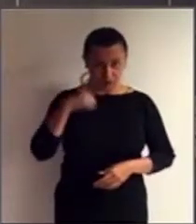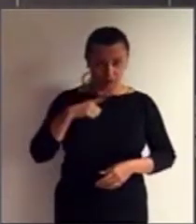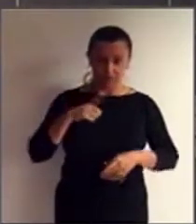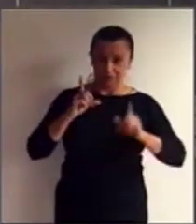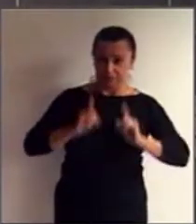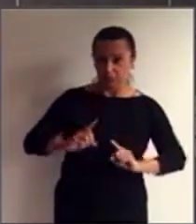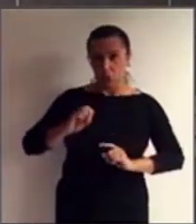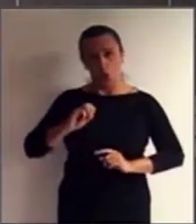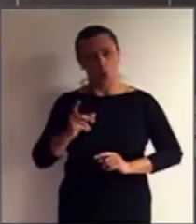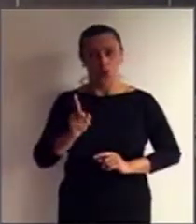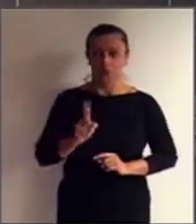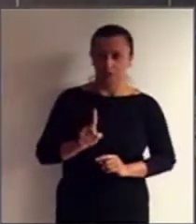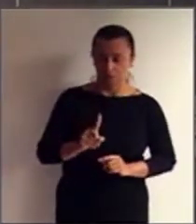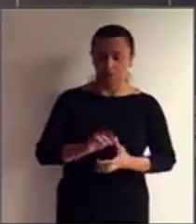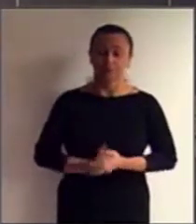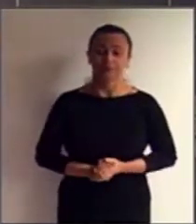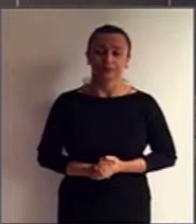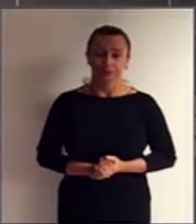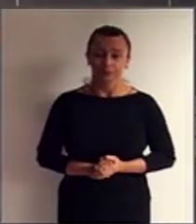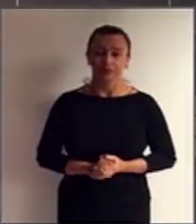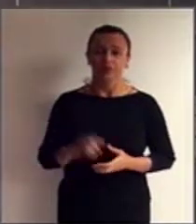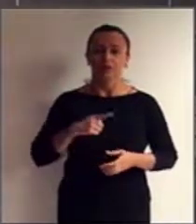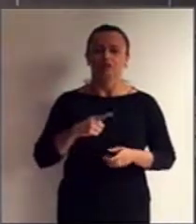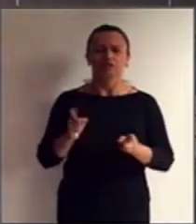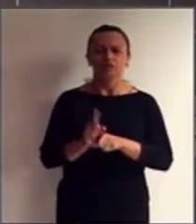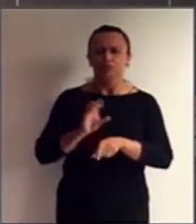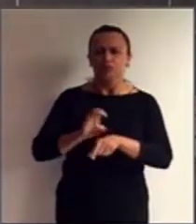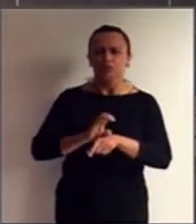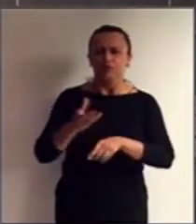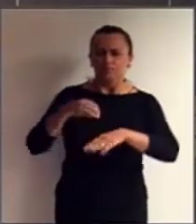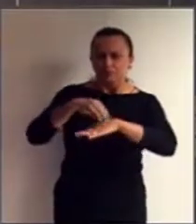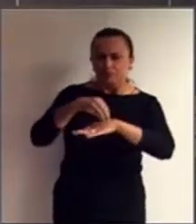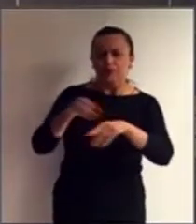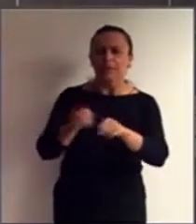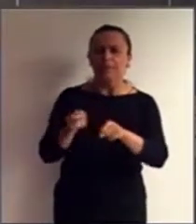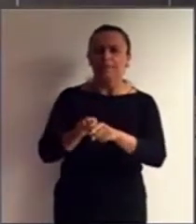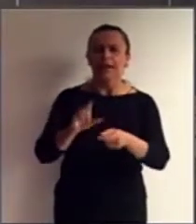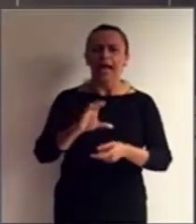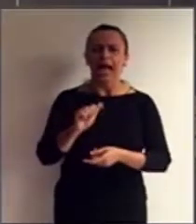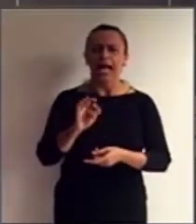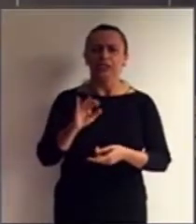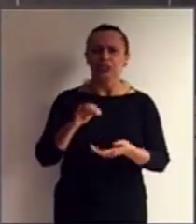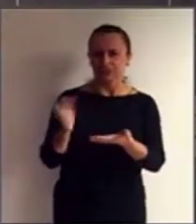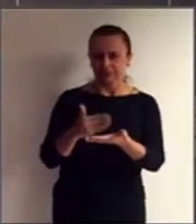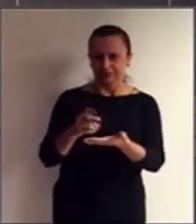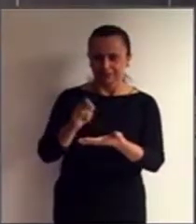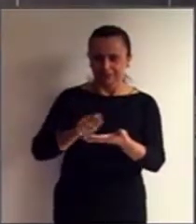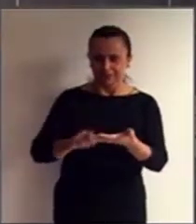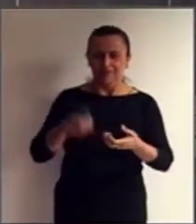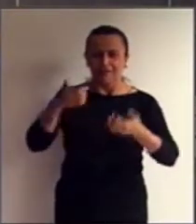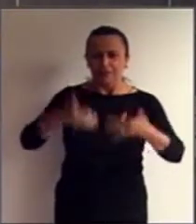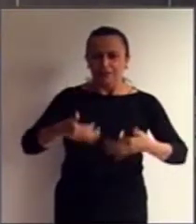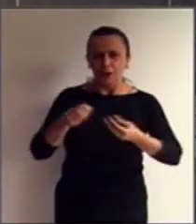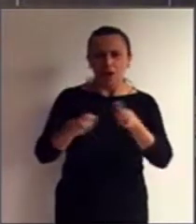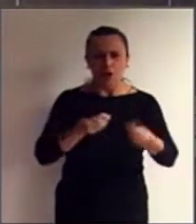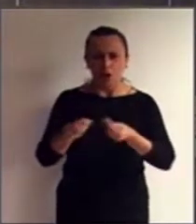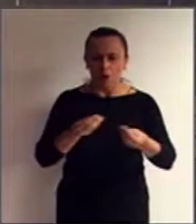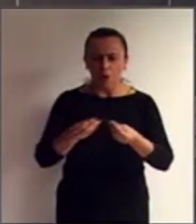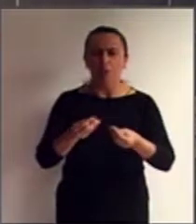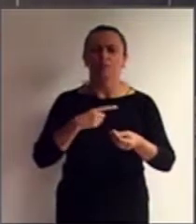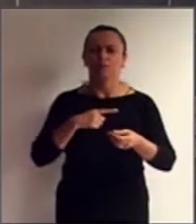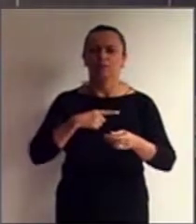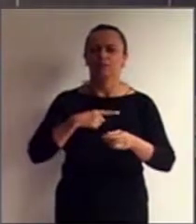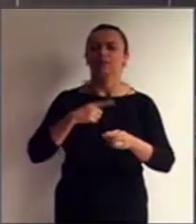O objetivo do mini curso, assim como da cartilha que compõe a campanha Interdição Parcial é Mais Legal, do Conselho Nacional do